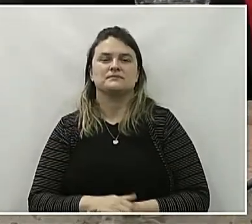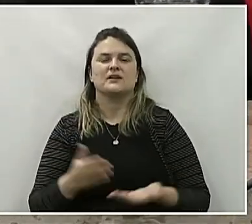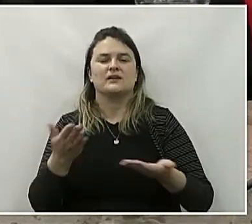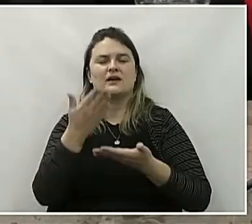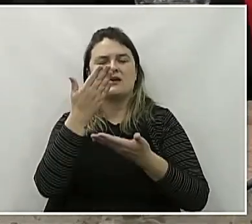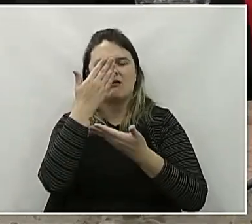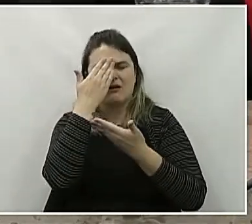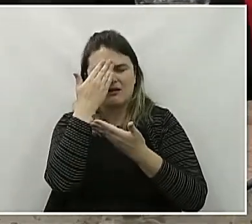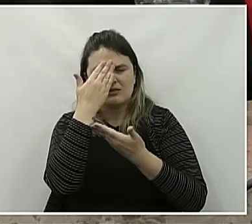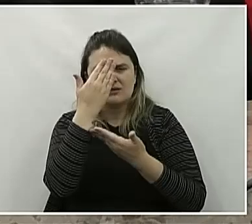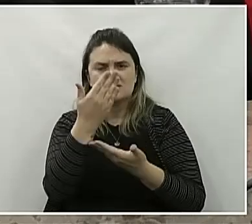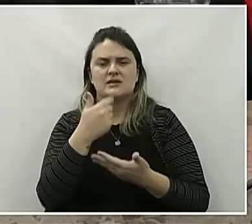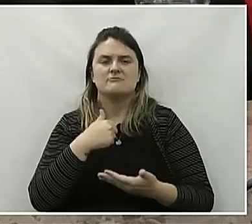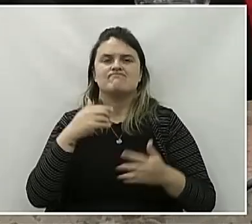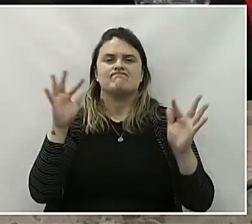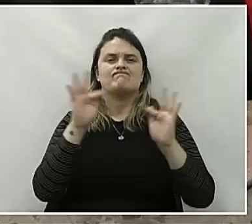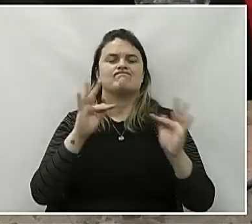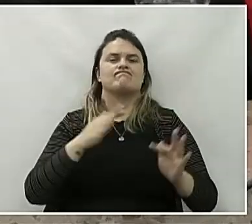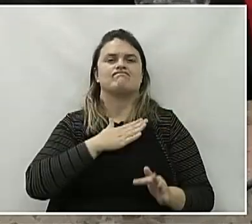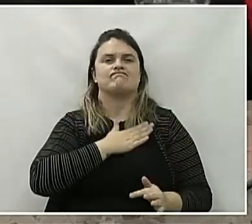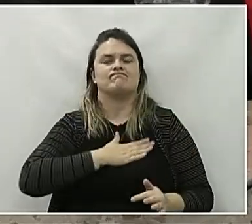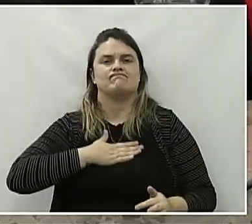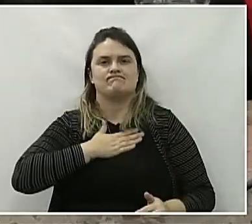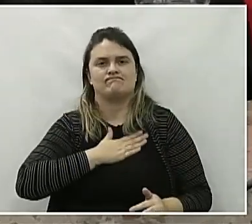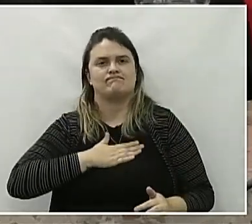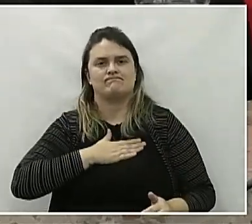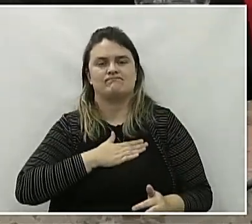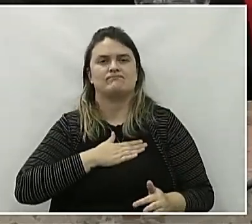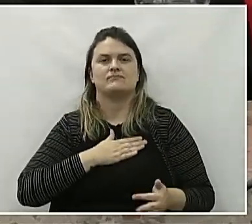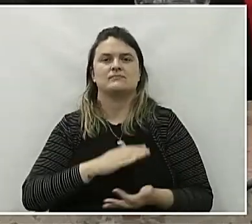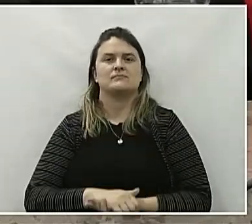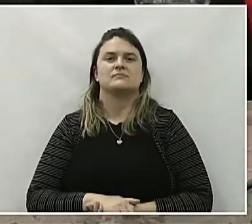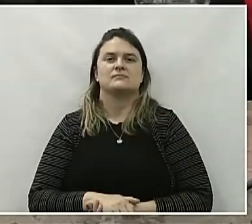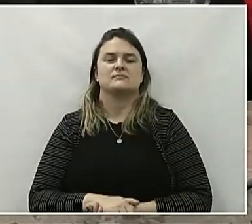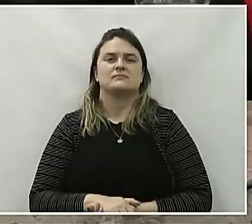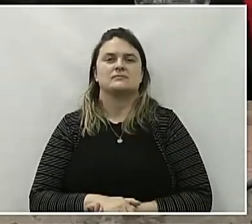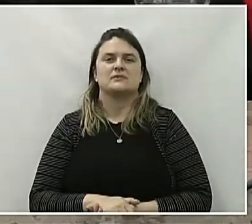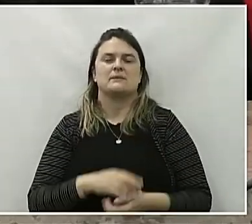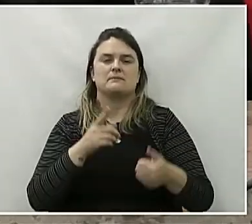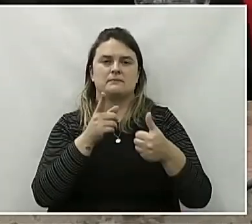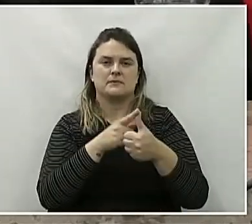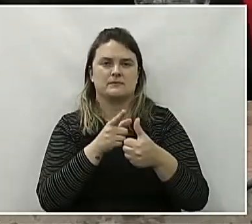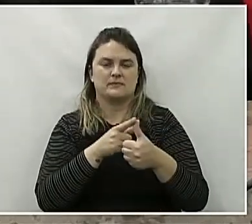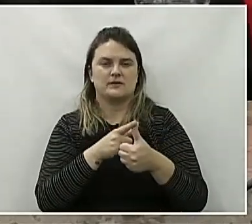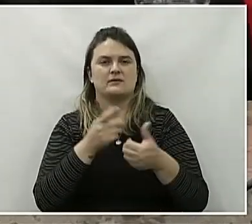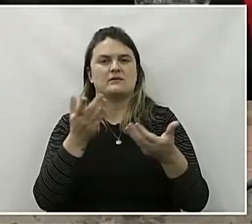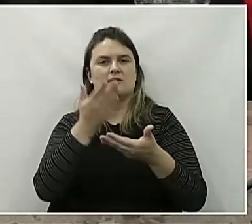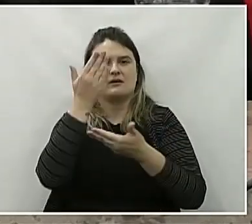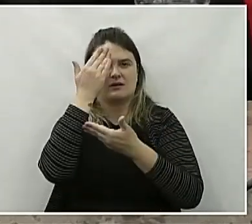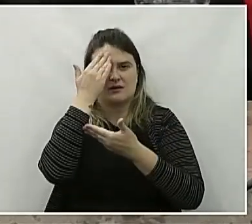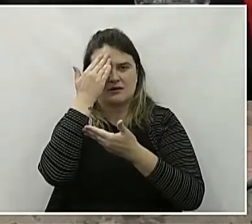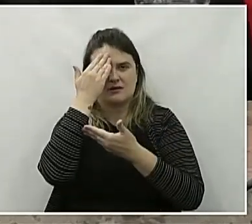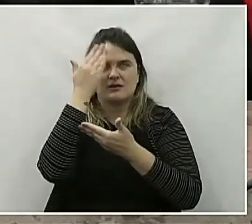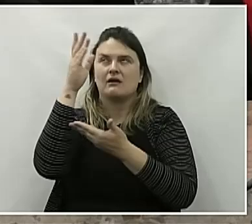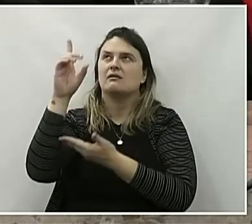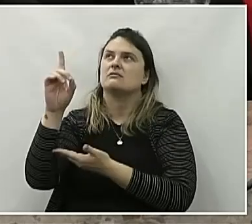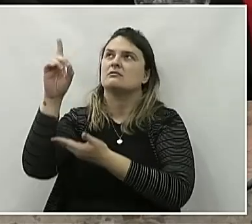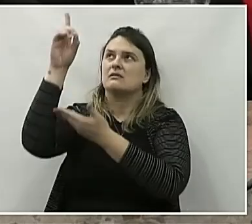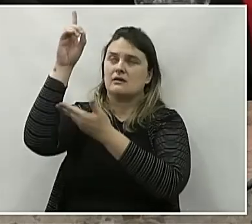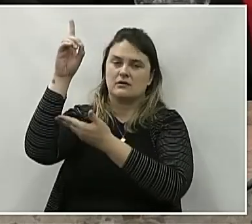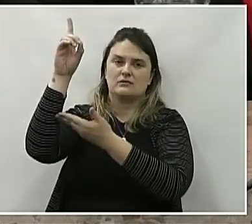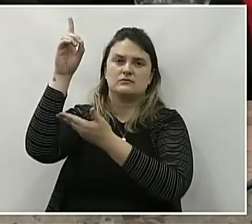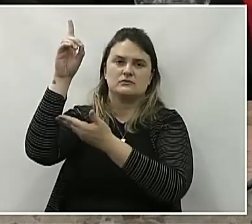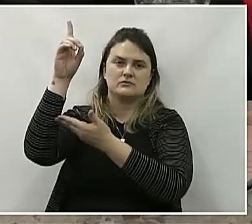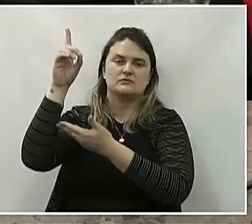satisfação que a gente coloca hoje aqui. Quero primeiramente agradecer ao nosso pai, nosso Deus